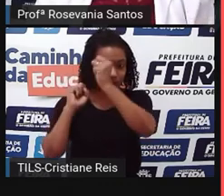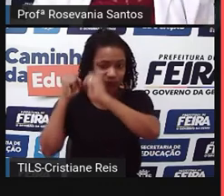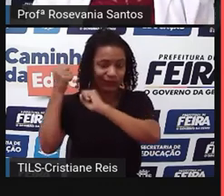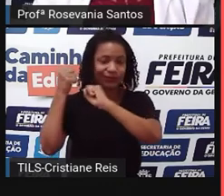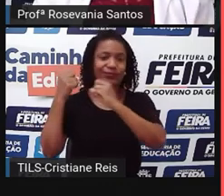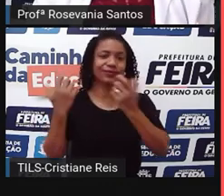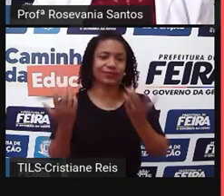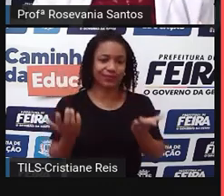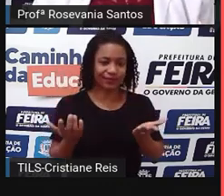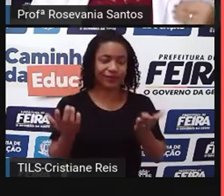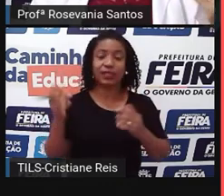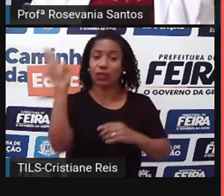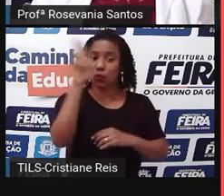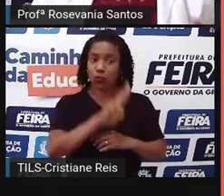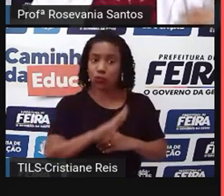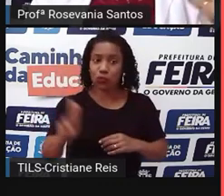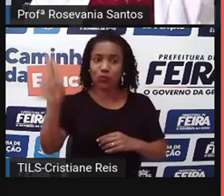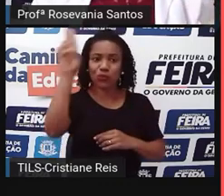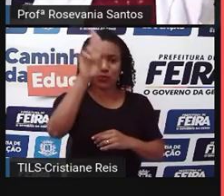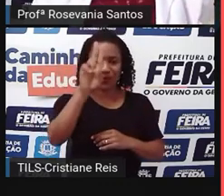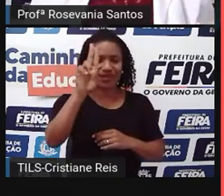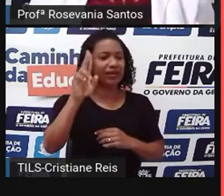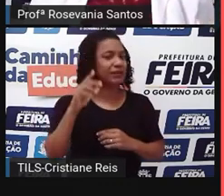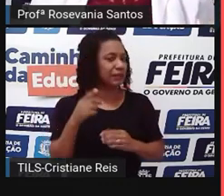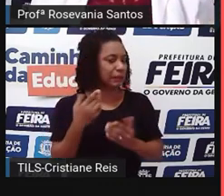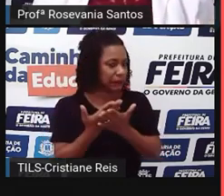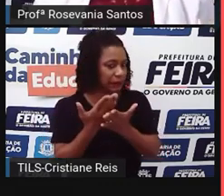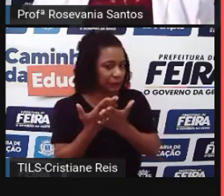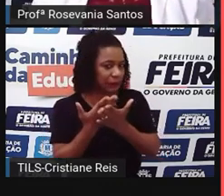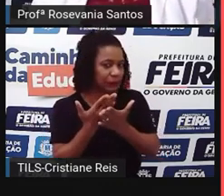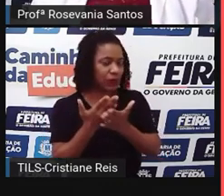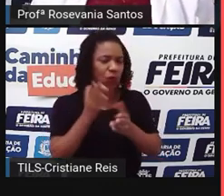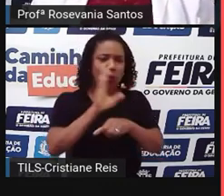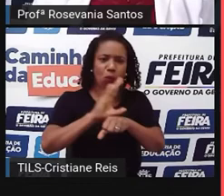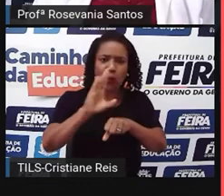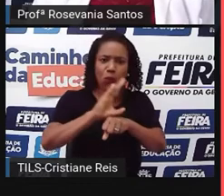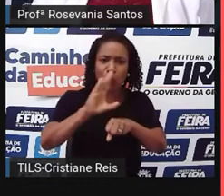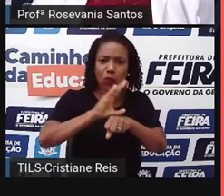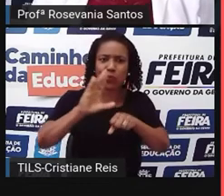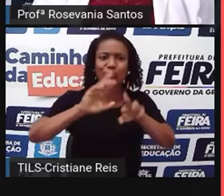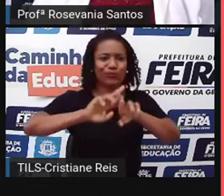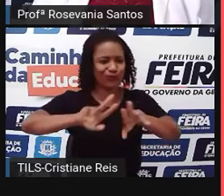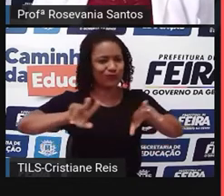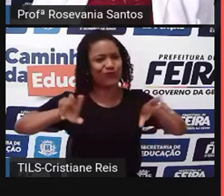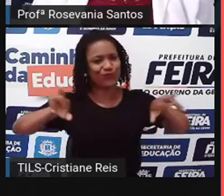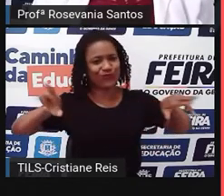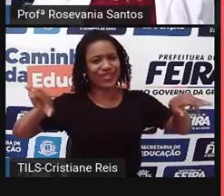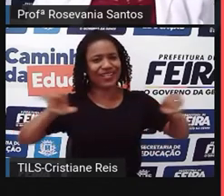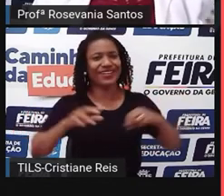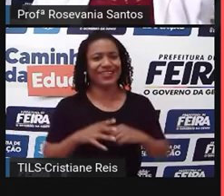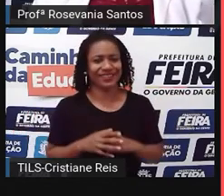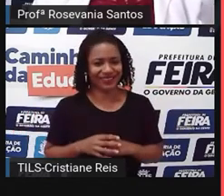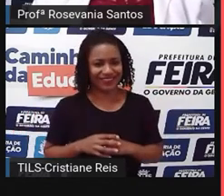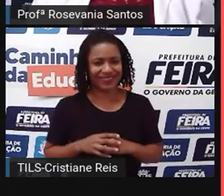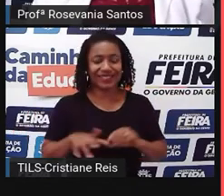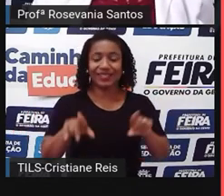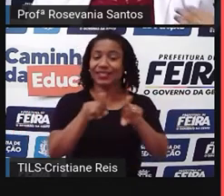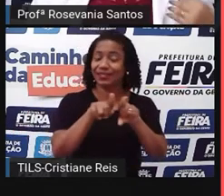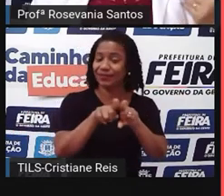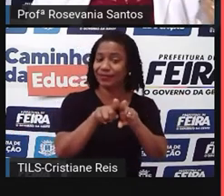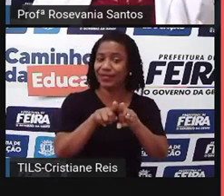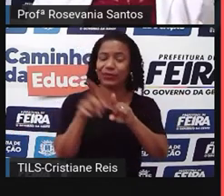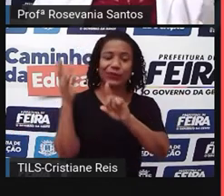as melhores universidades ou numa grande quantidade maior de cursos de universidades nós vamos ter aí a questão do